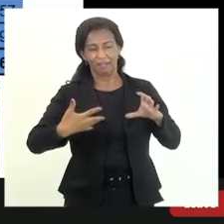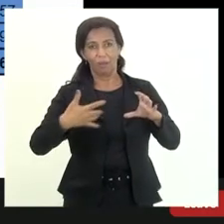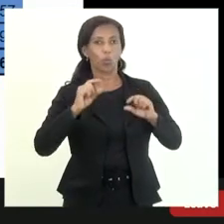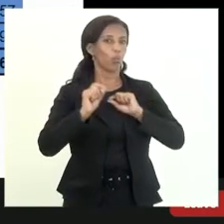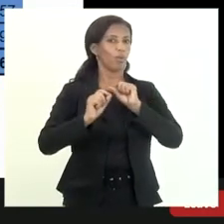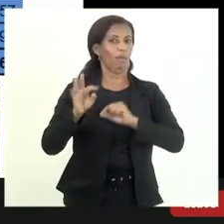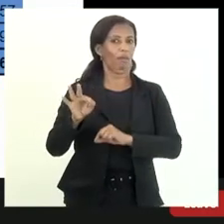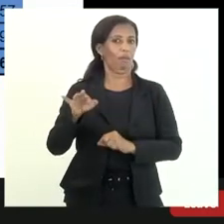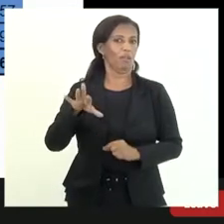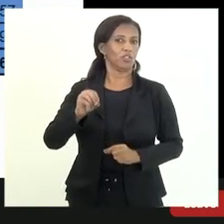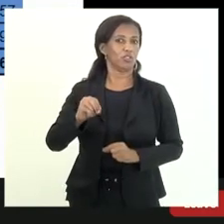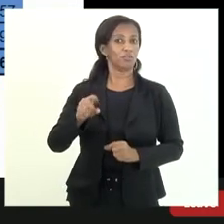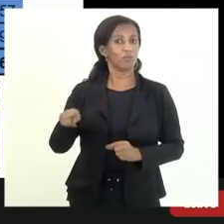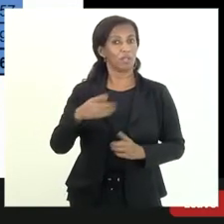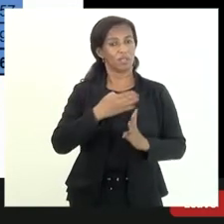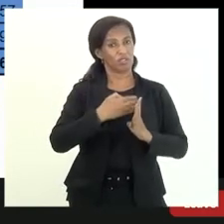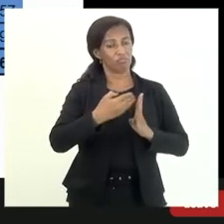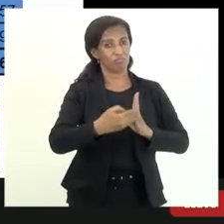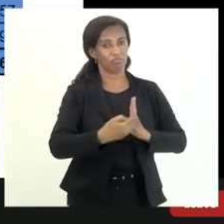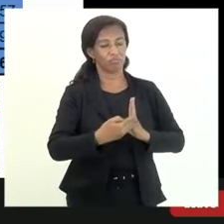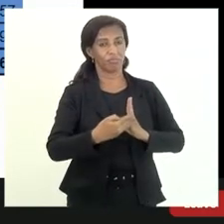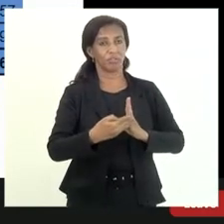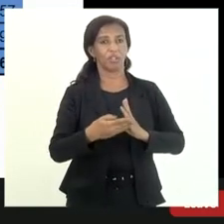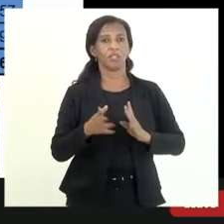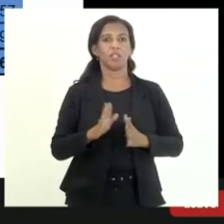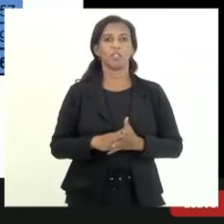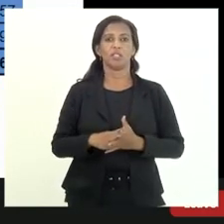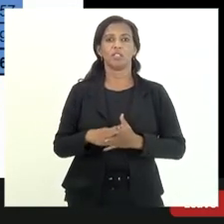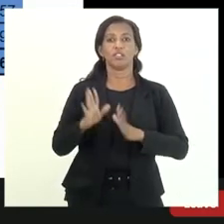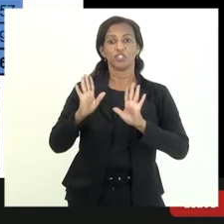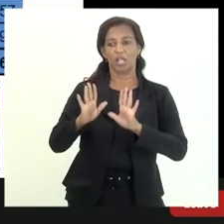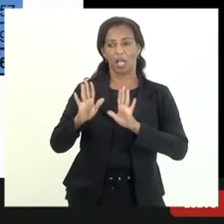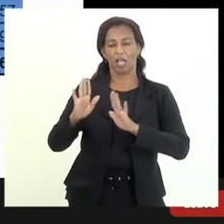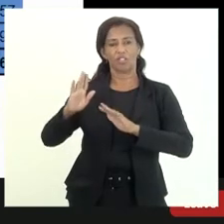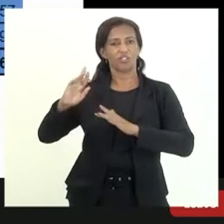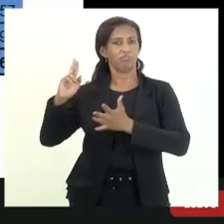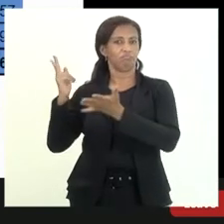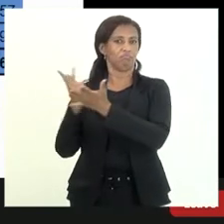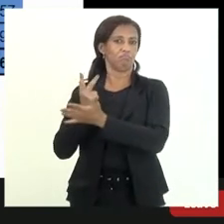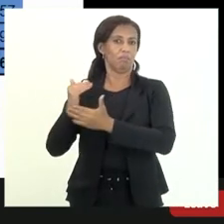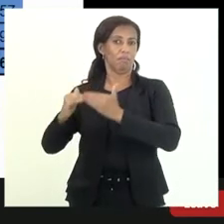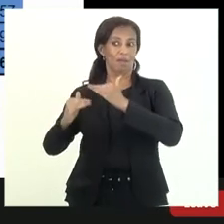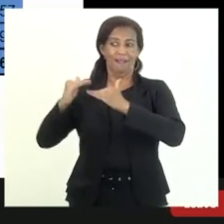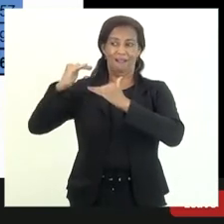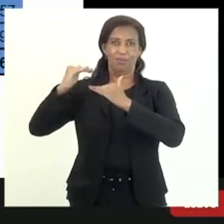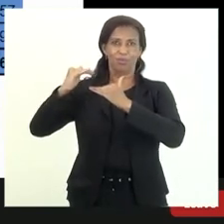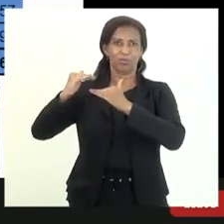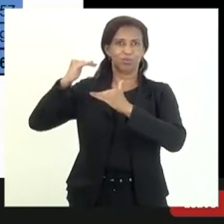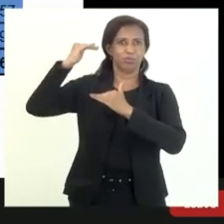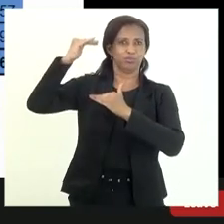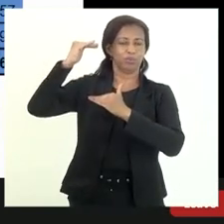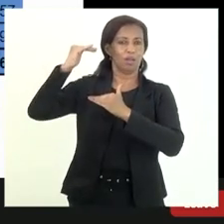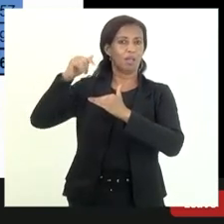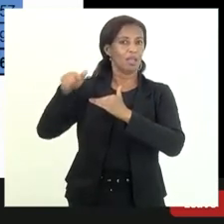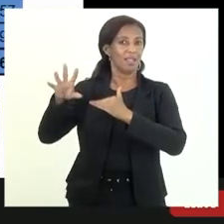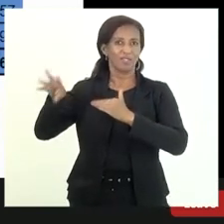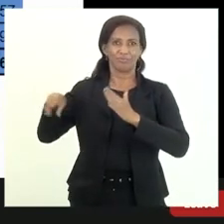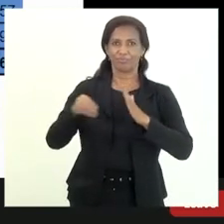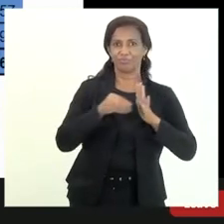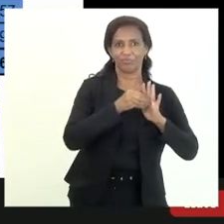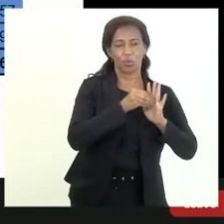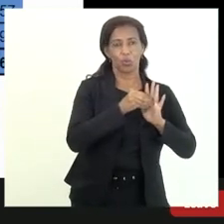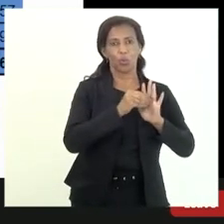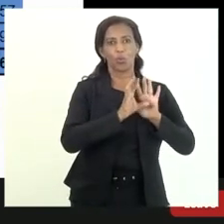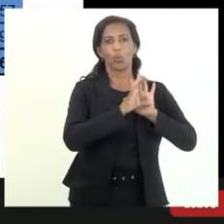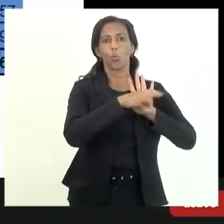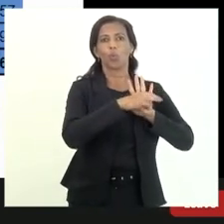ativo esses créditos de dificuldade de realização alta muito alta e altíssima eles não se enquadram no